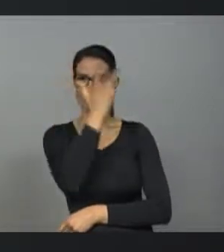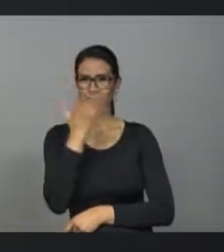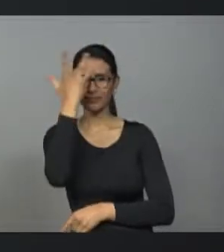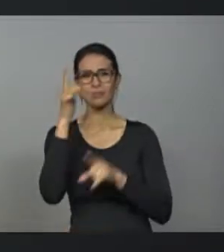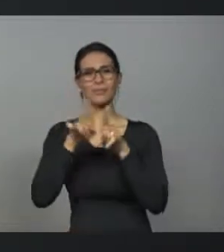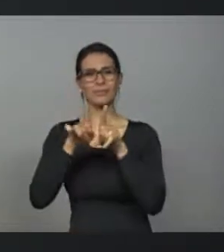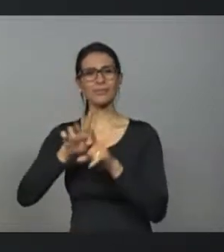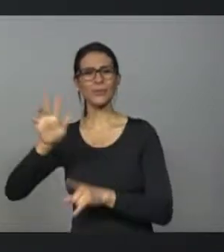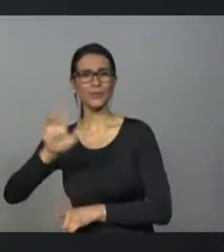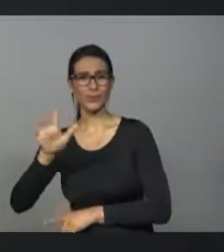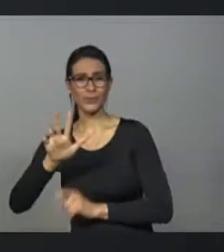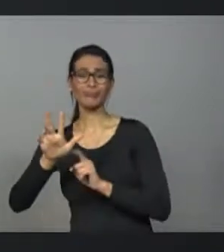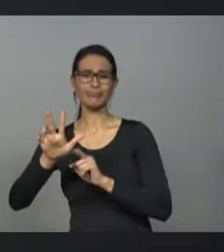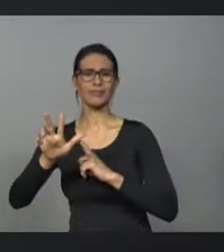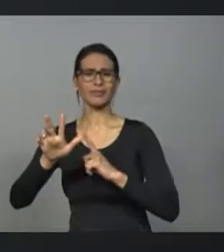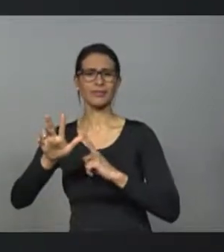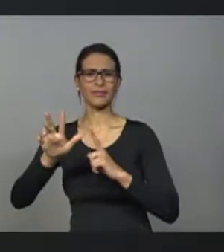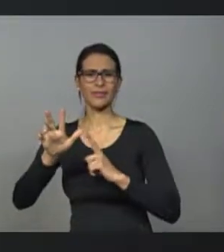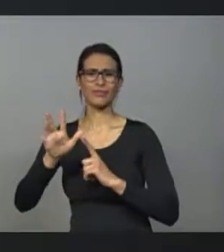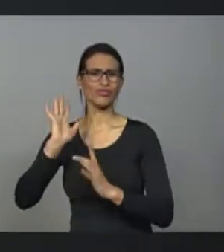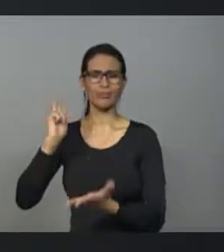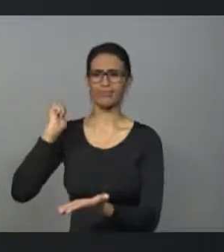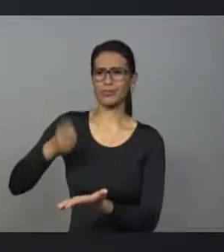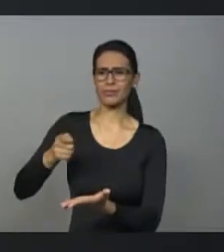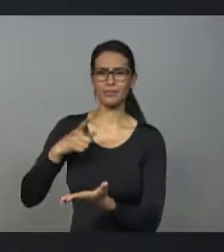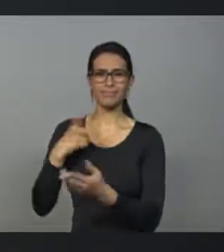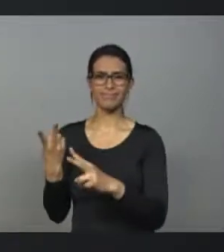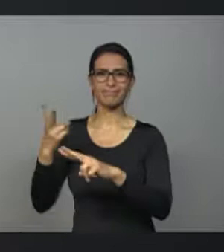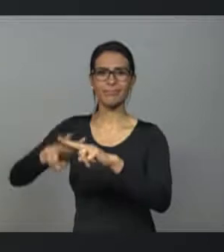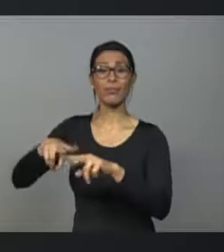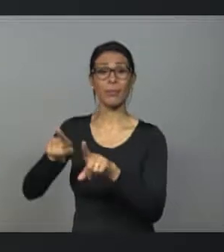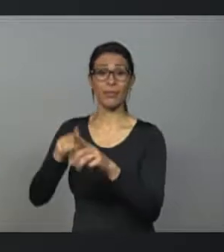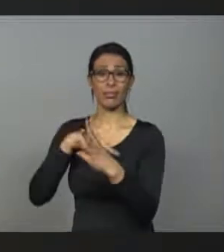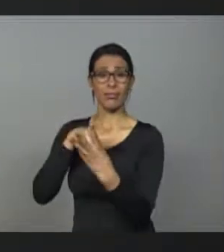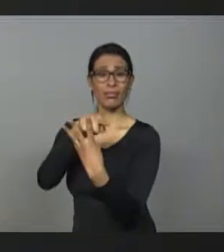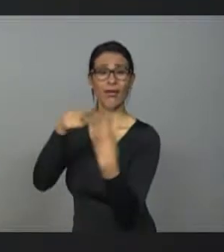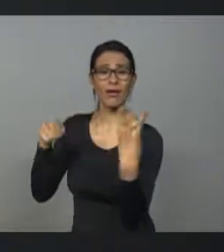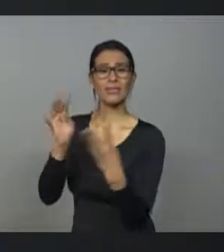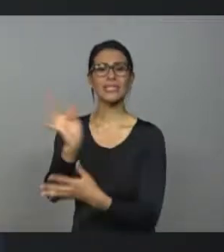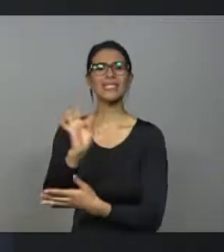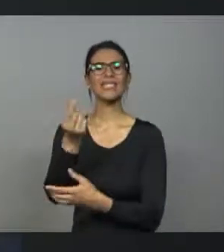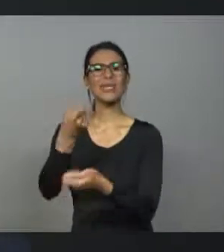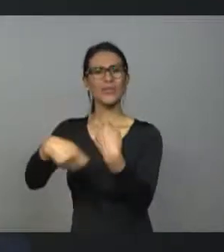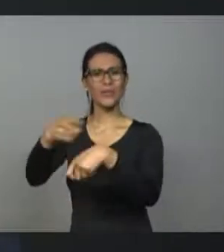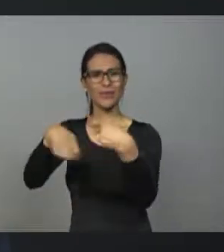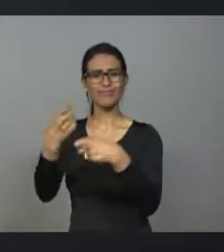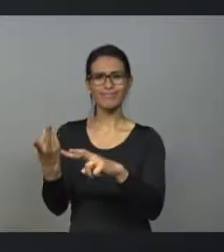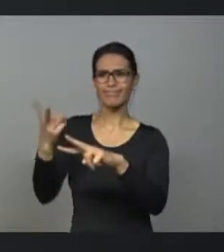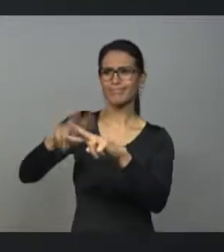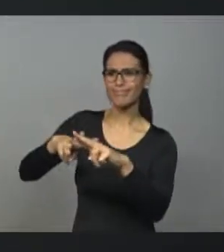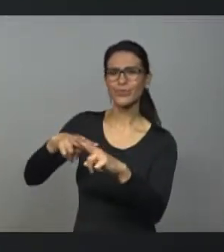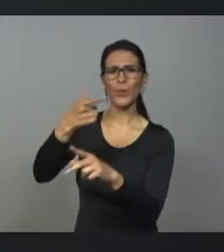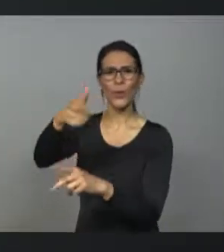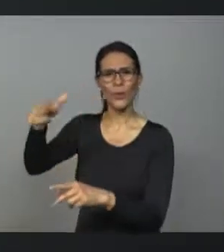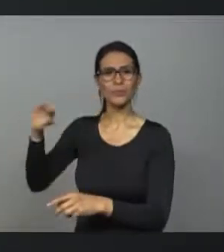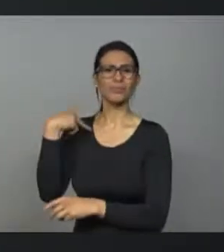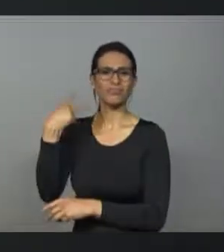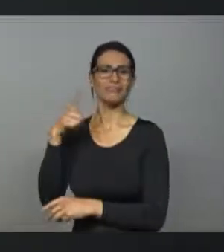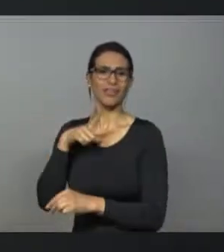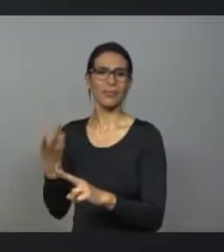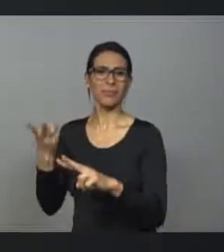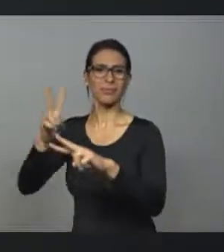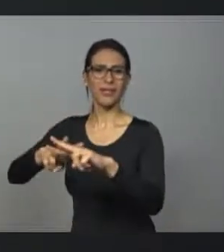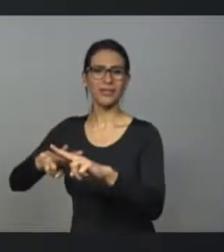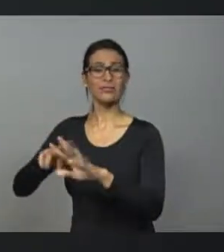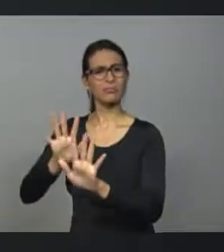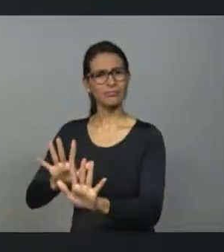condenado e preso, partido de três tesoureiros também preso, de uma série de outros políticos também presos. Os três partidos que,